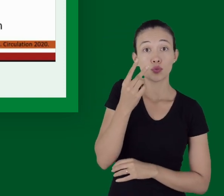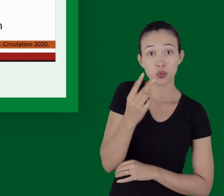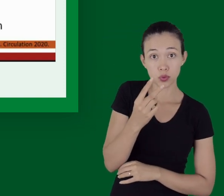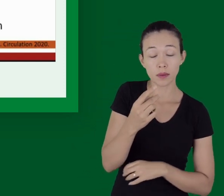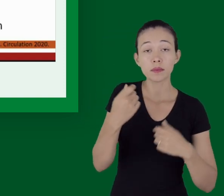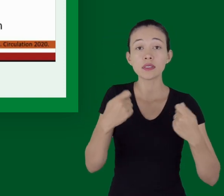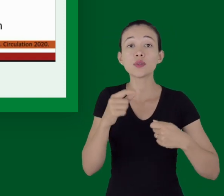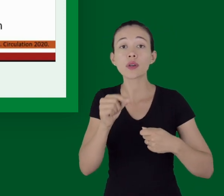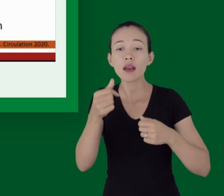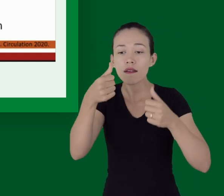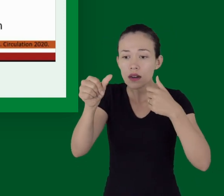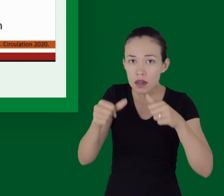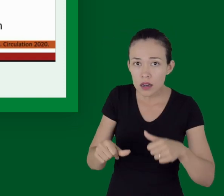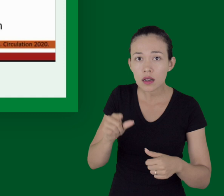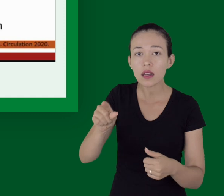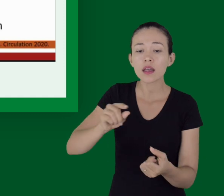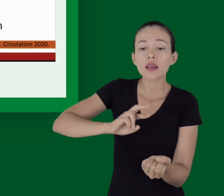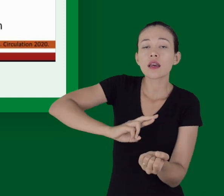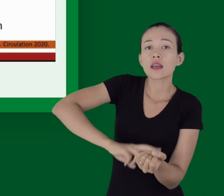e o ritmo.